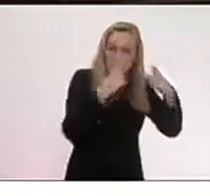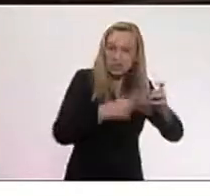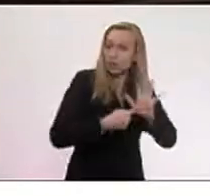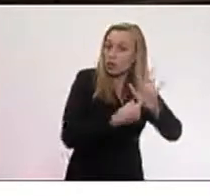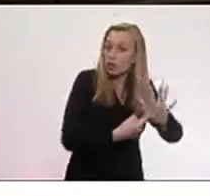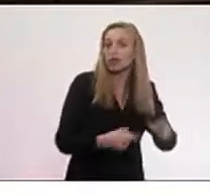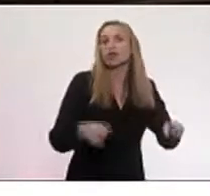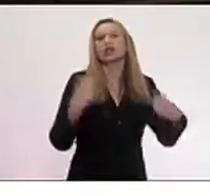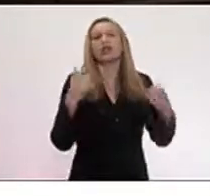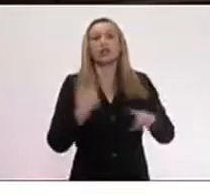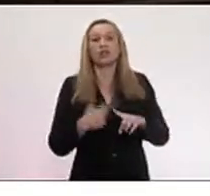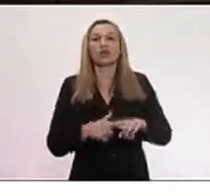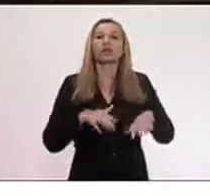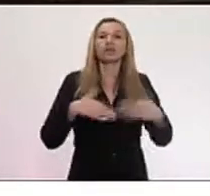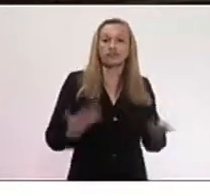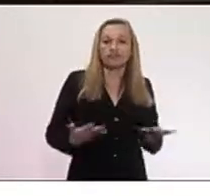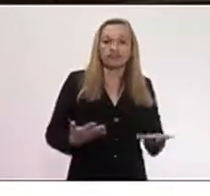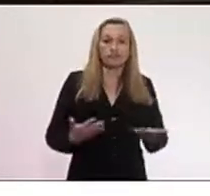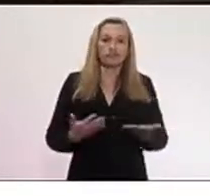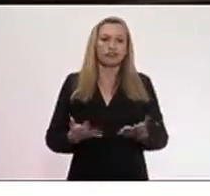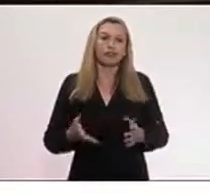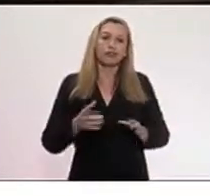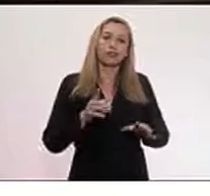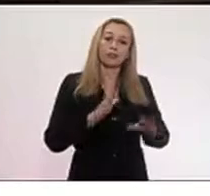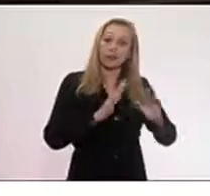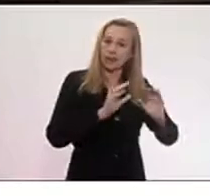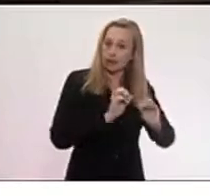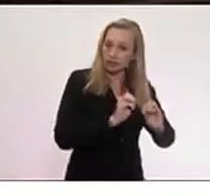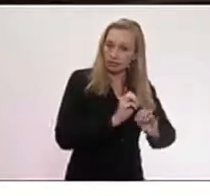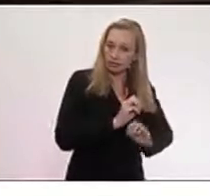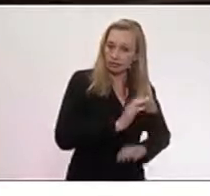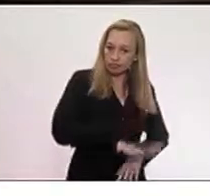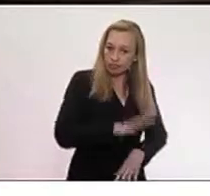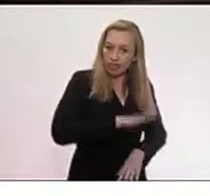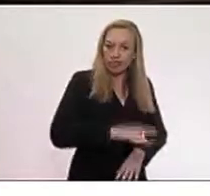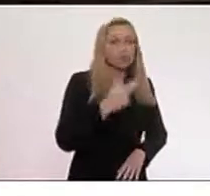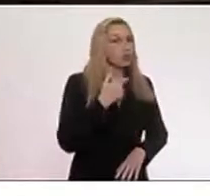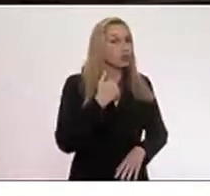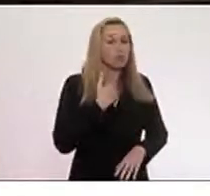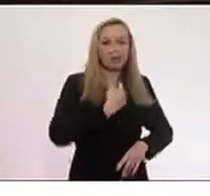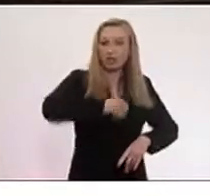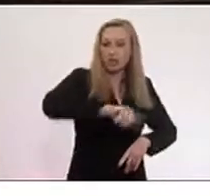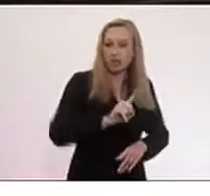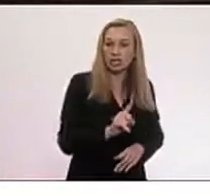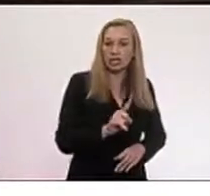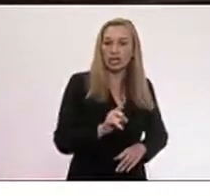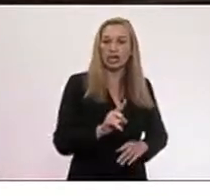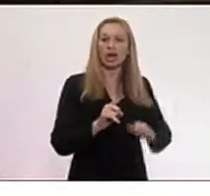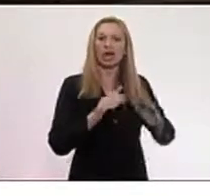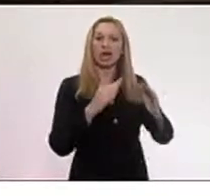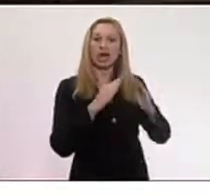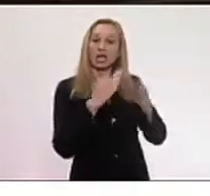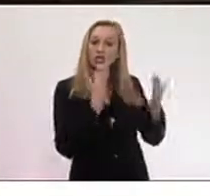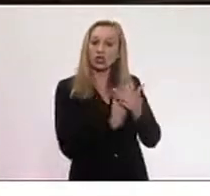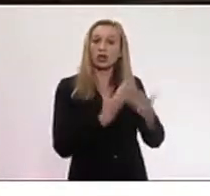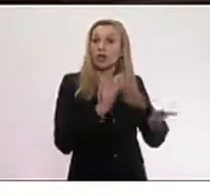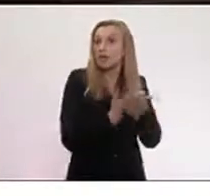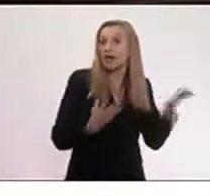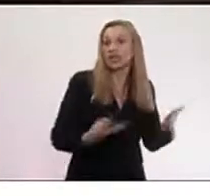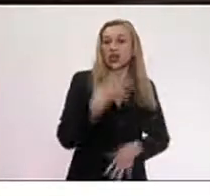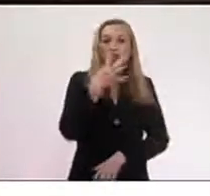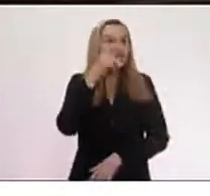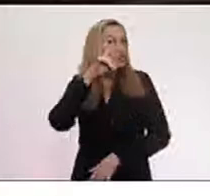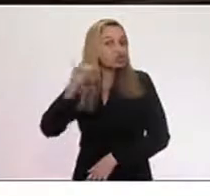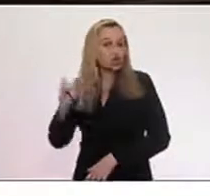quando uma criança, senhor presidente, não vai, não pode ir à escola, perde quatro dias de aulas,